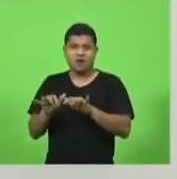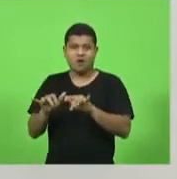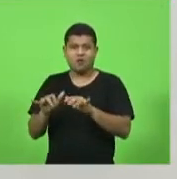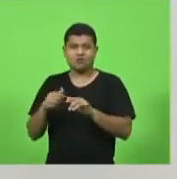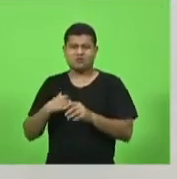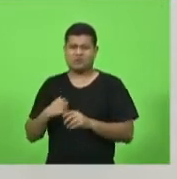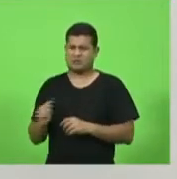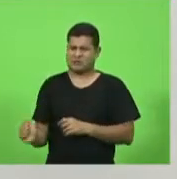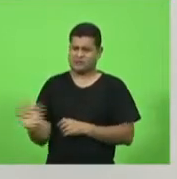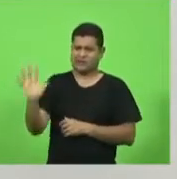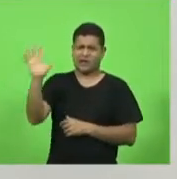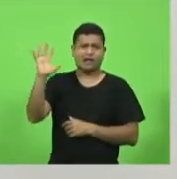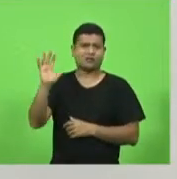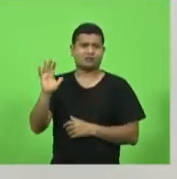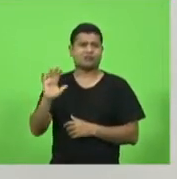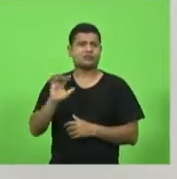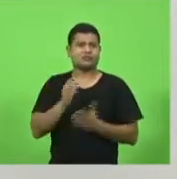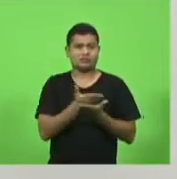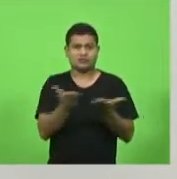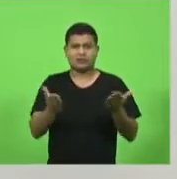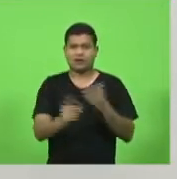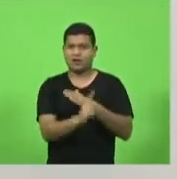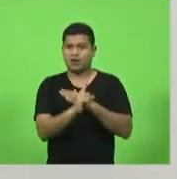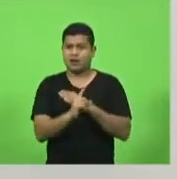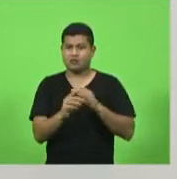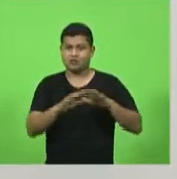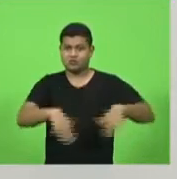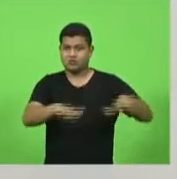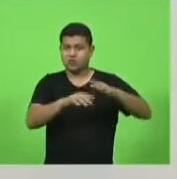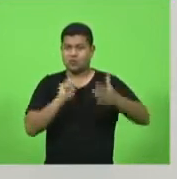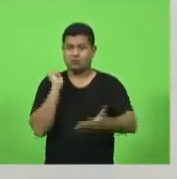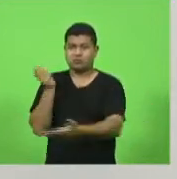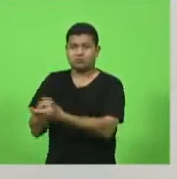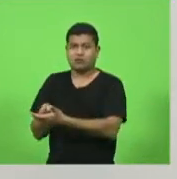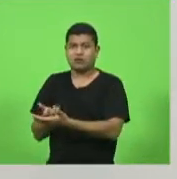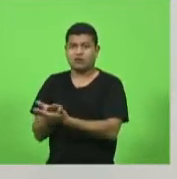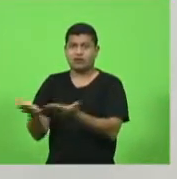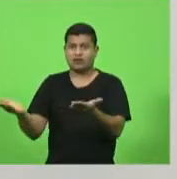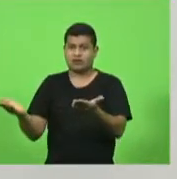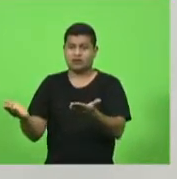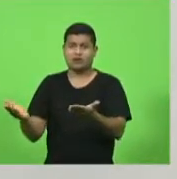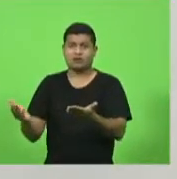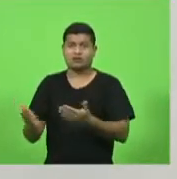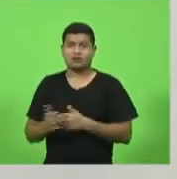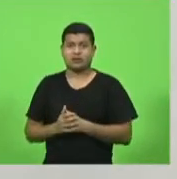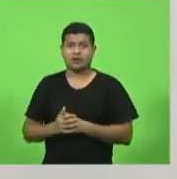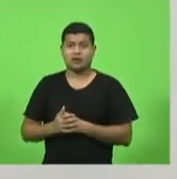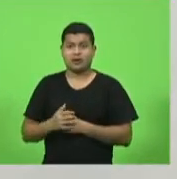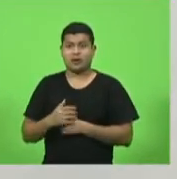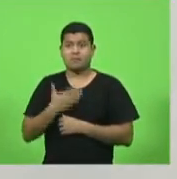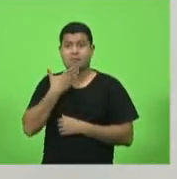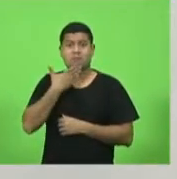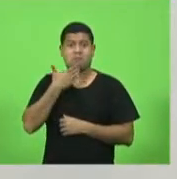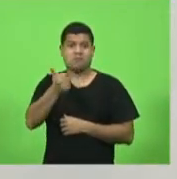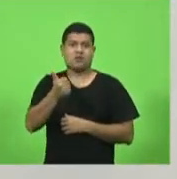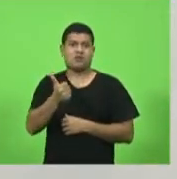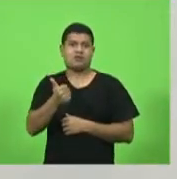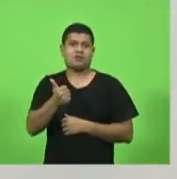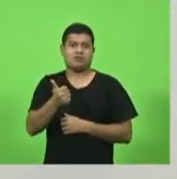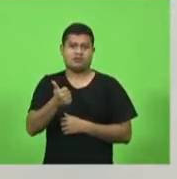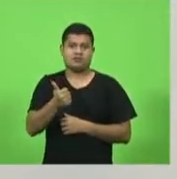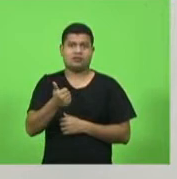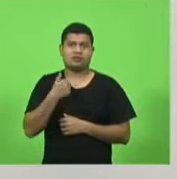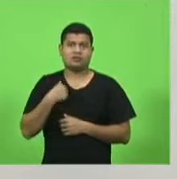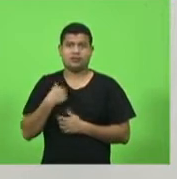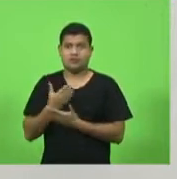caro ao contribuinte. Vamos olhar as manchas lá? Melhor ainda para a gente também? Para você falar que para